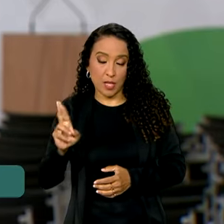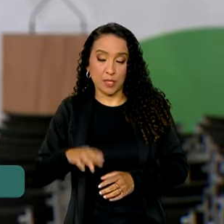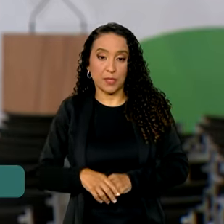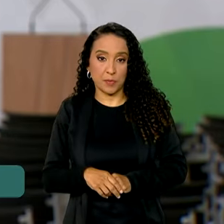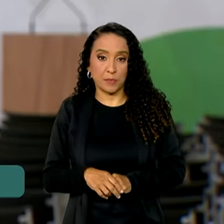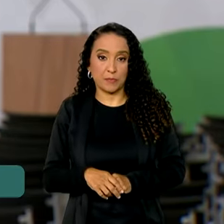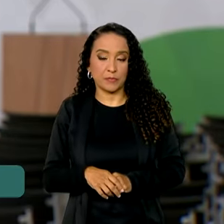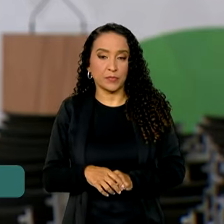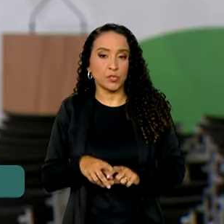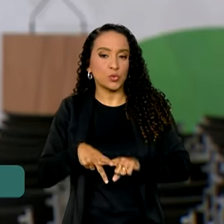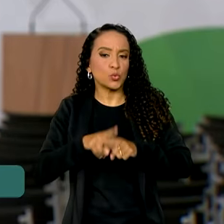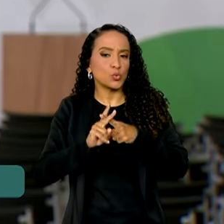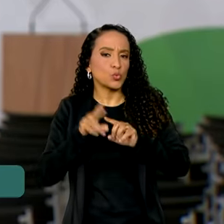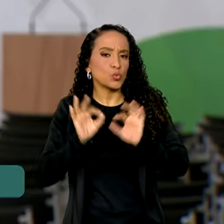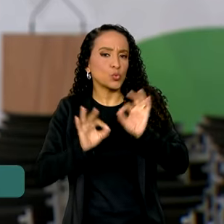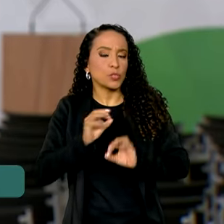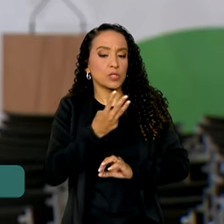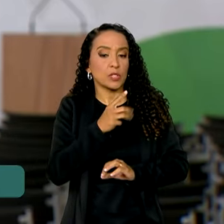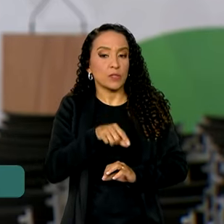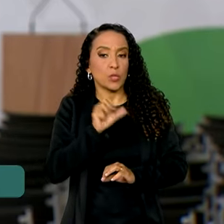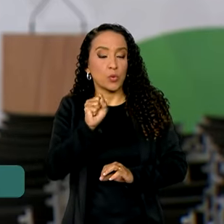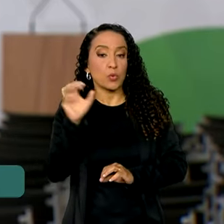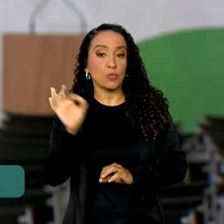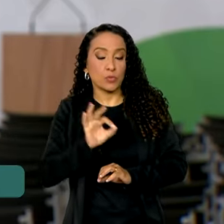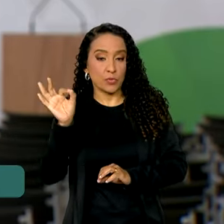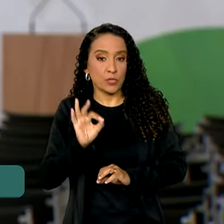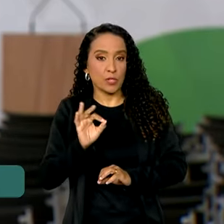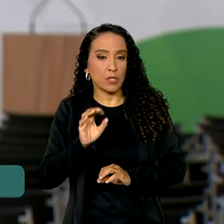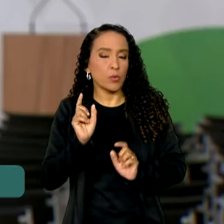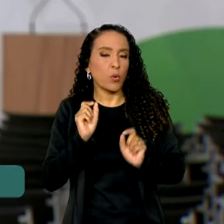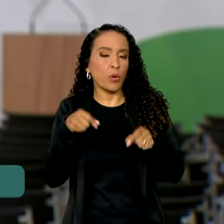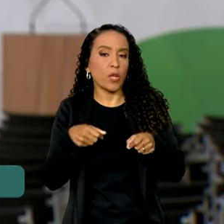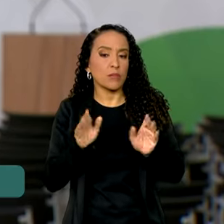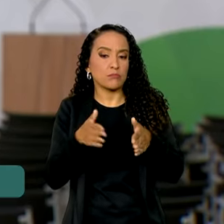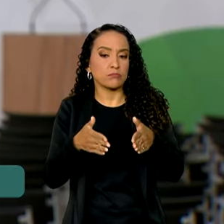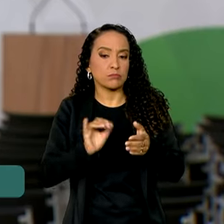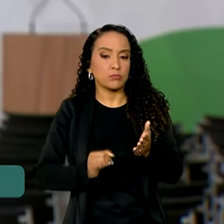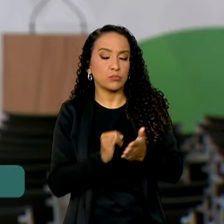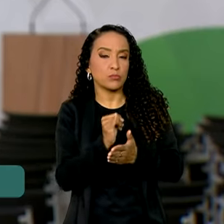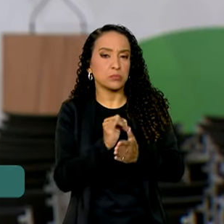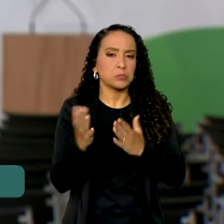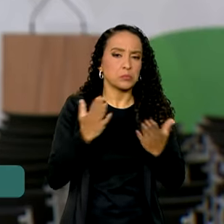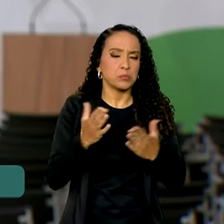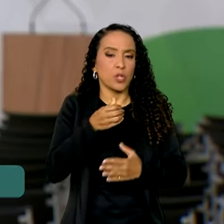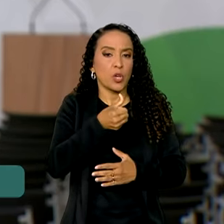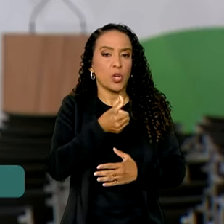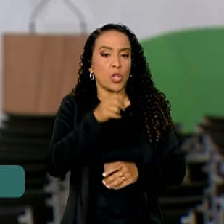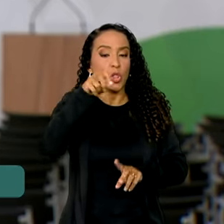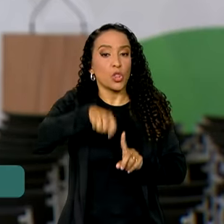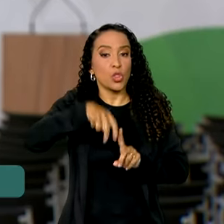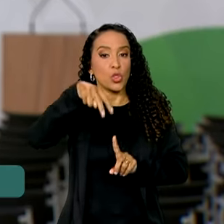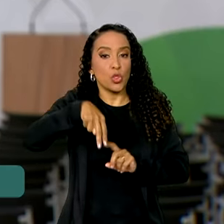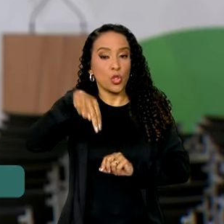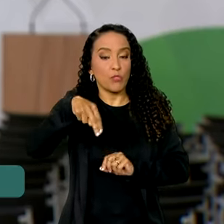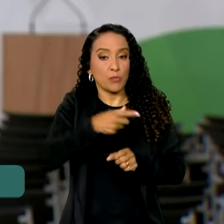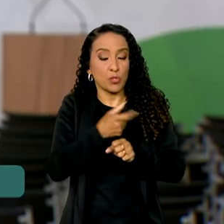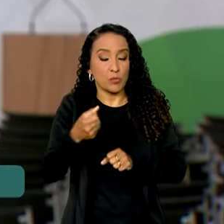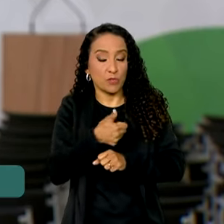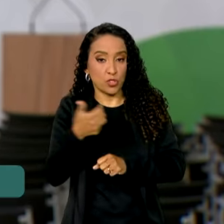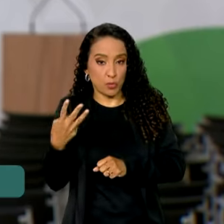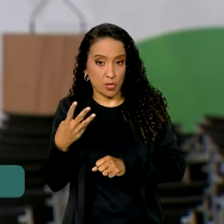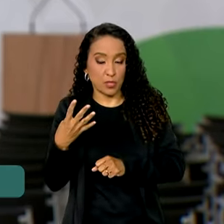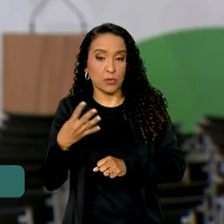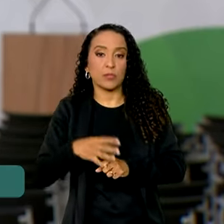Do reajuste, 3,8% correspondem à inflação estimada até novembro de 2024